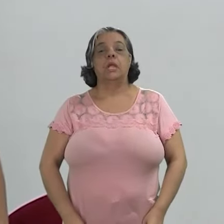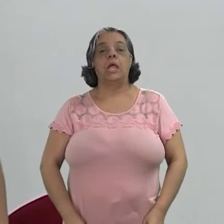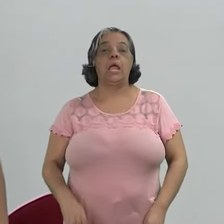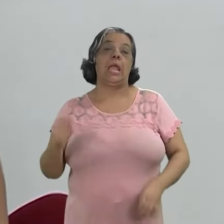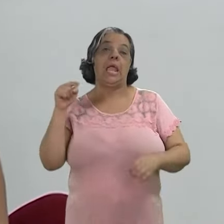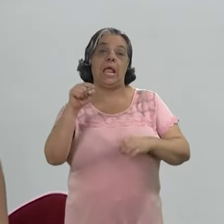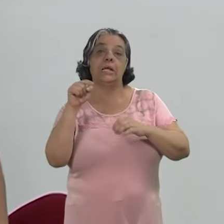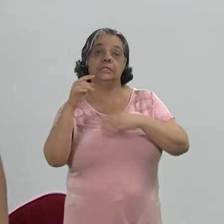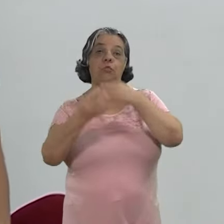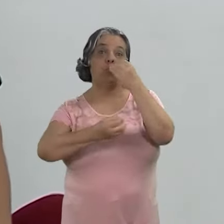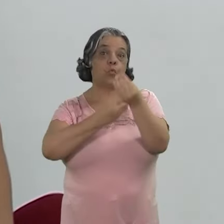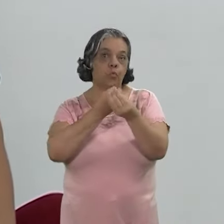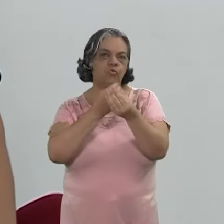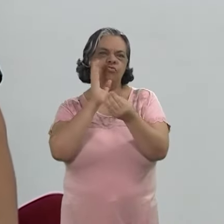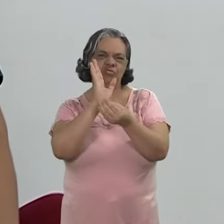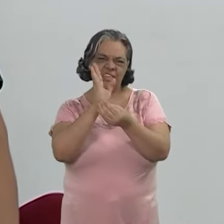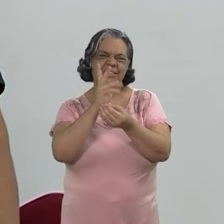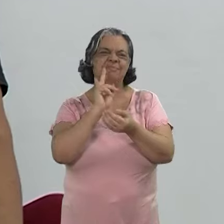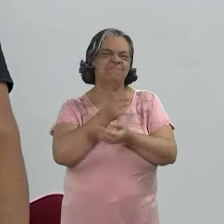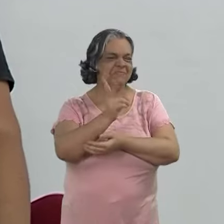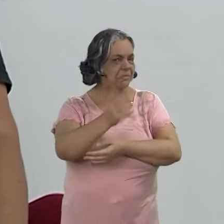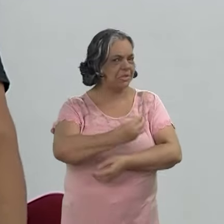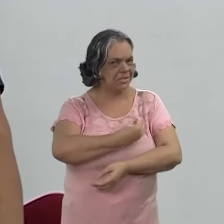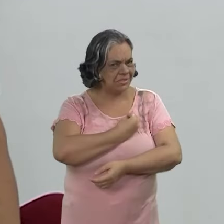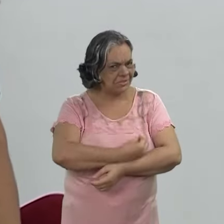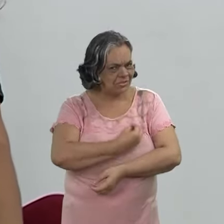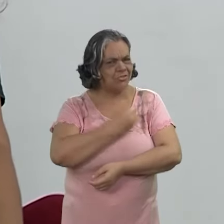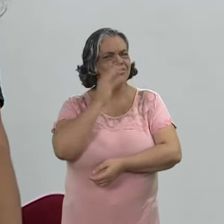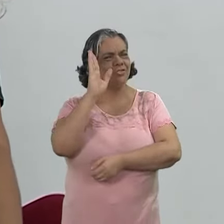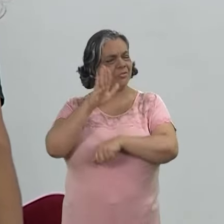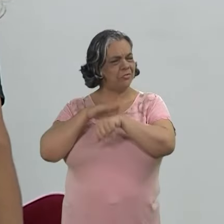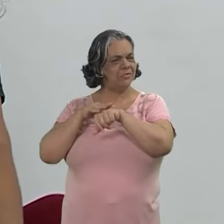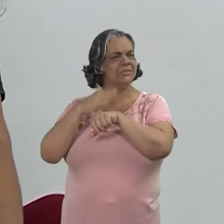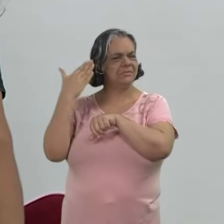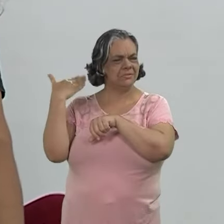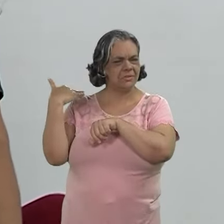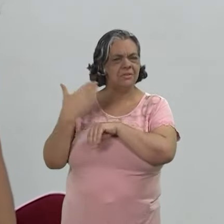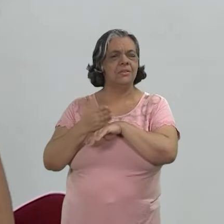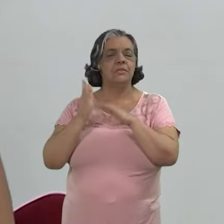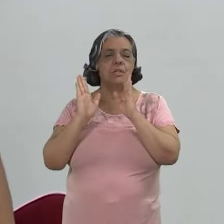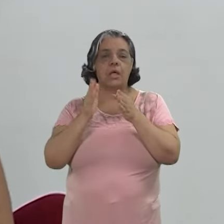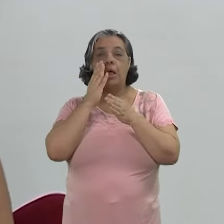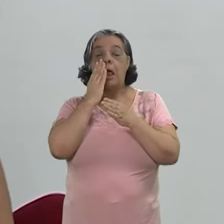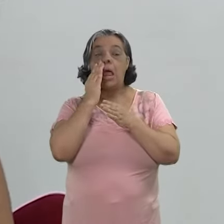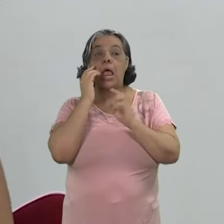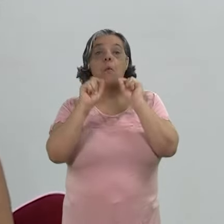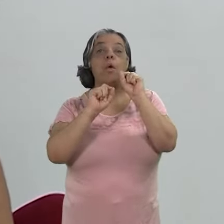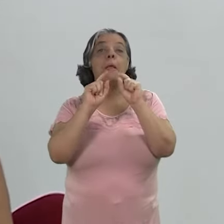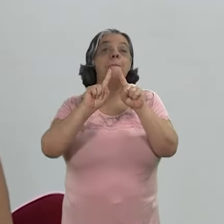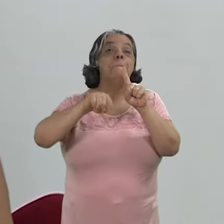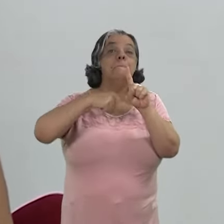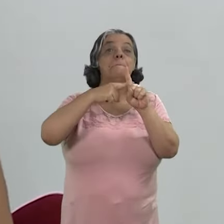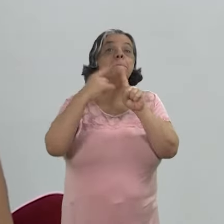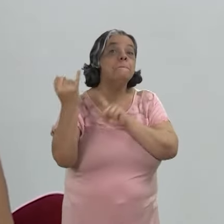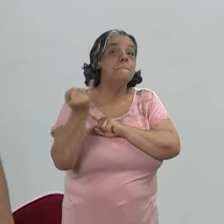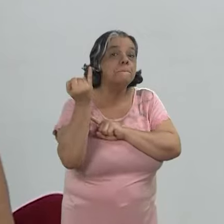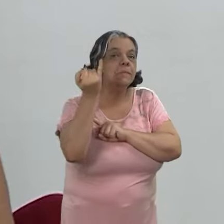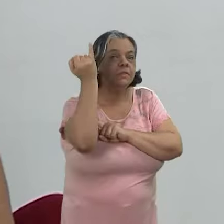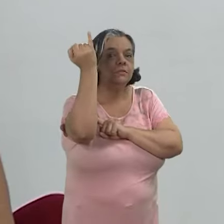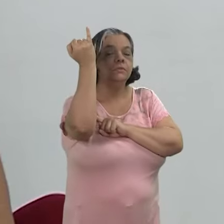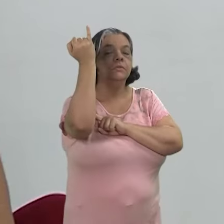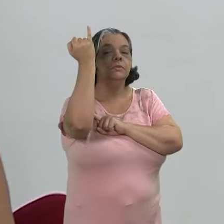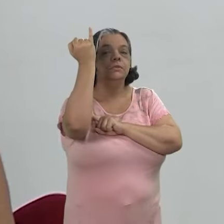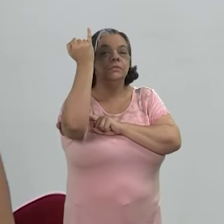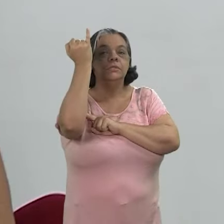mas essa forja, ela sempre existiu, como a gente estava conversando. Talvez o que seja mais importante